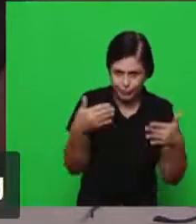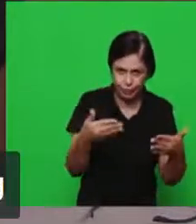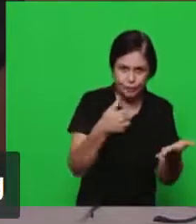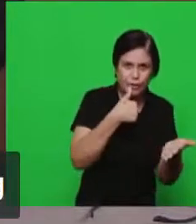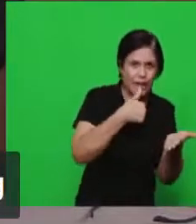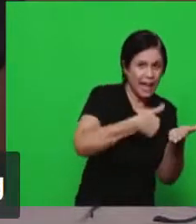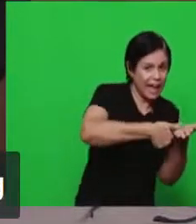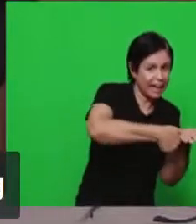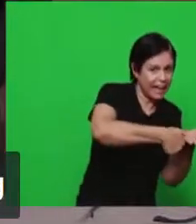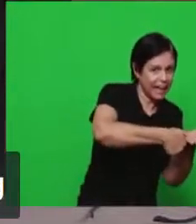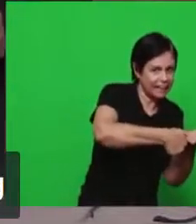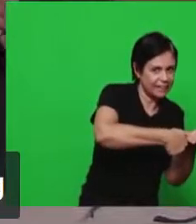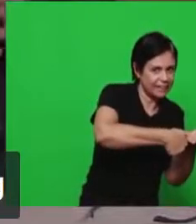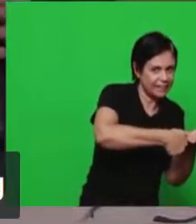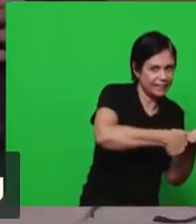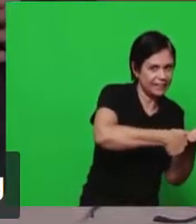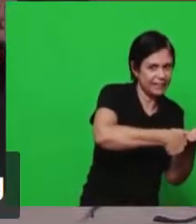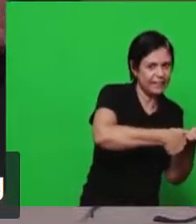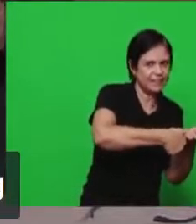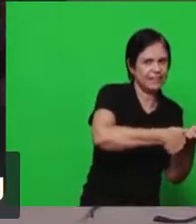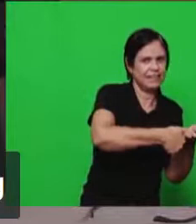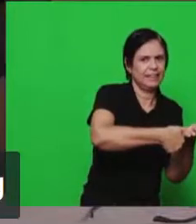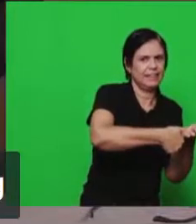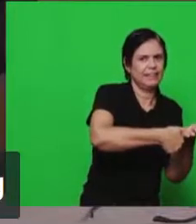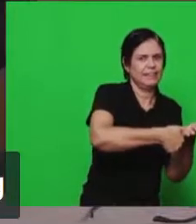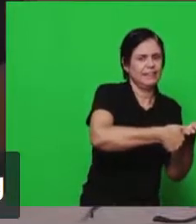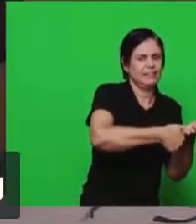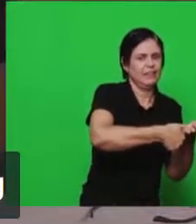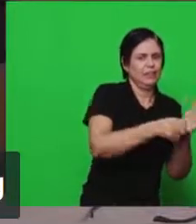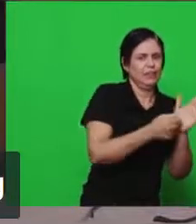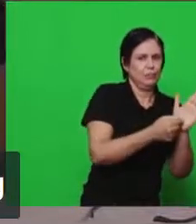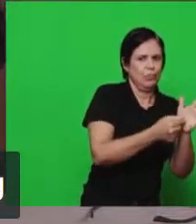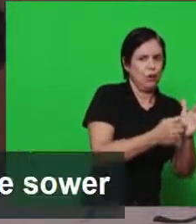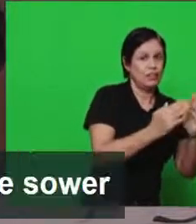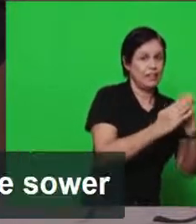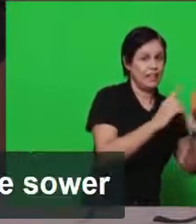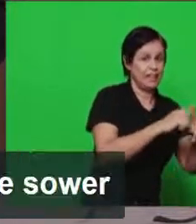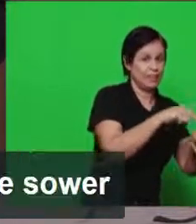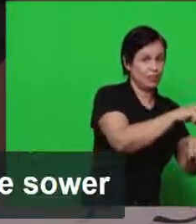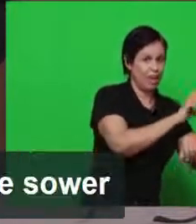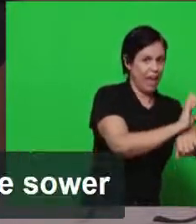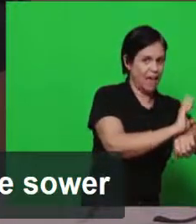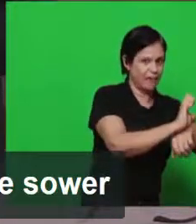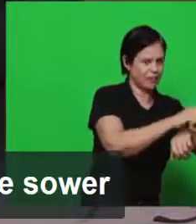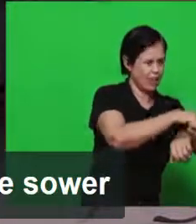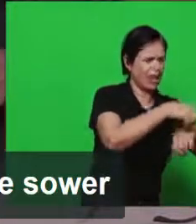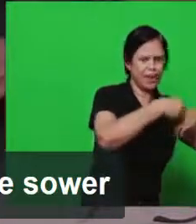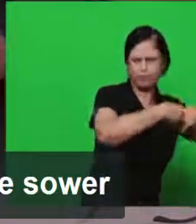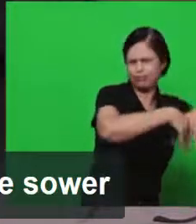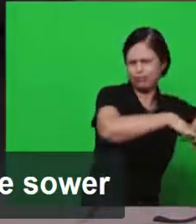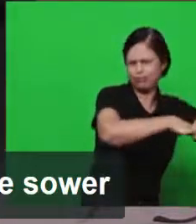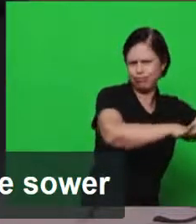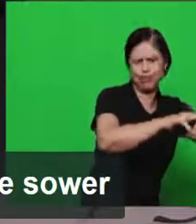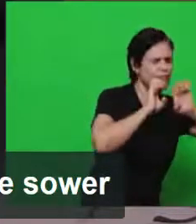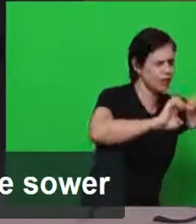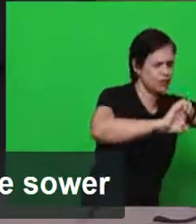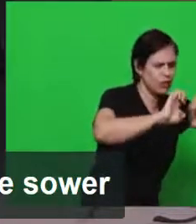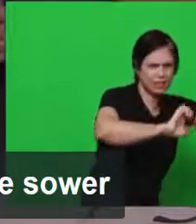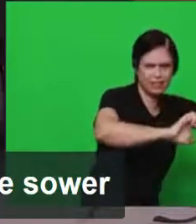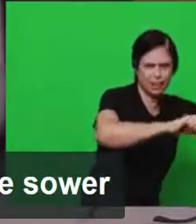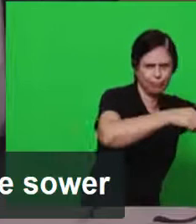igreja está saindo ela está evangelizando ela vai evangelizar a parábola